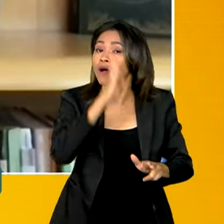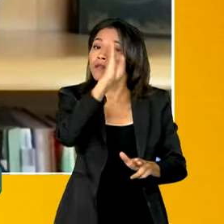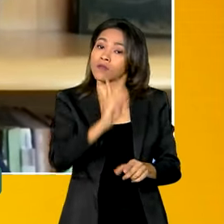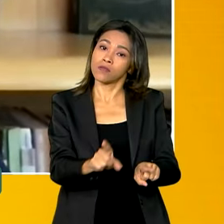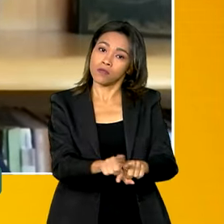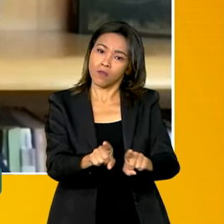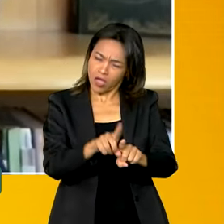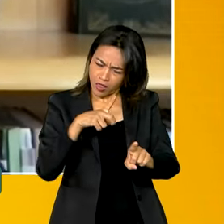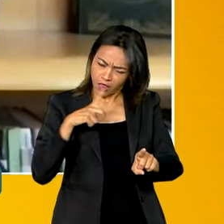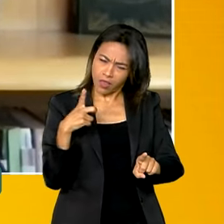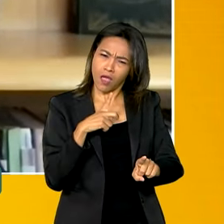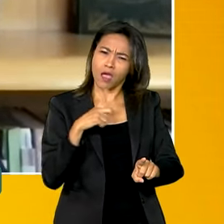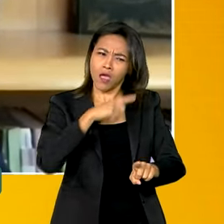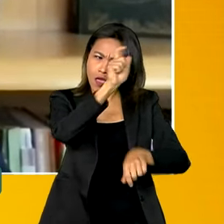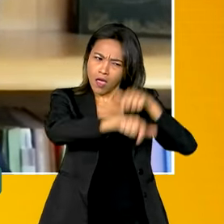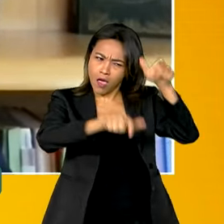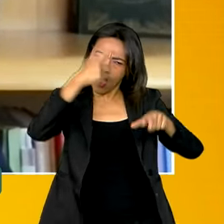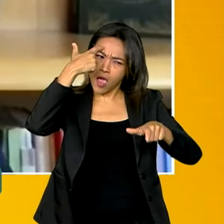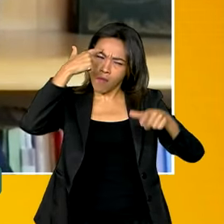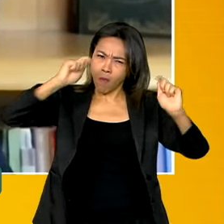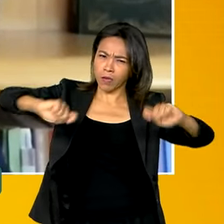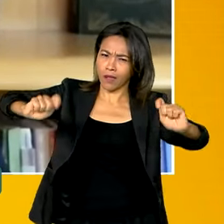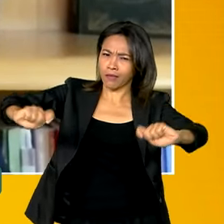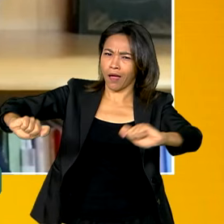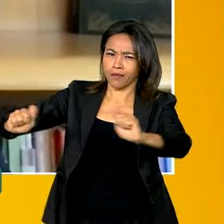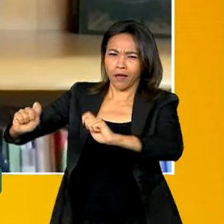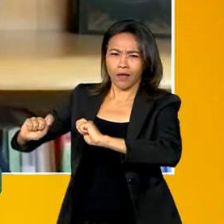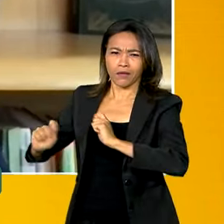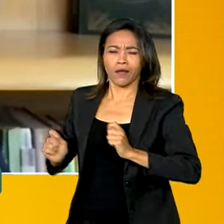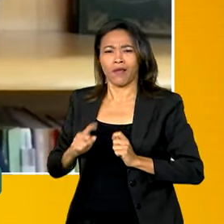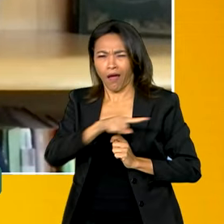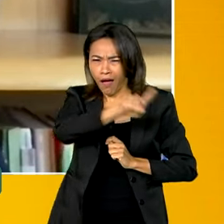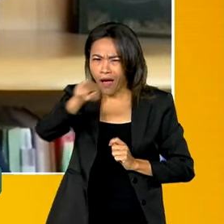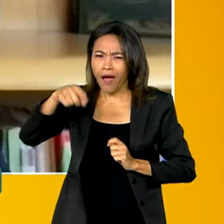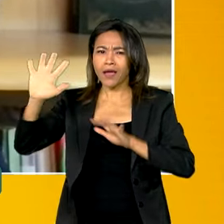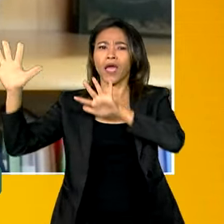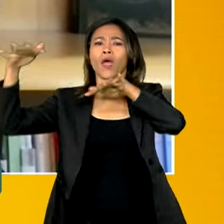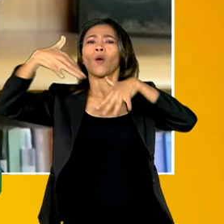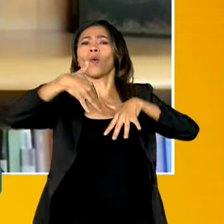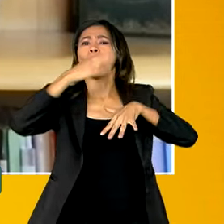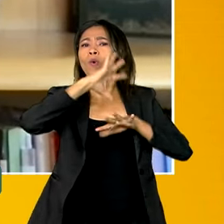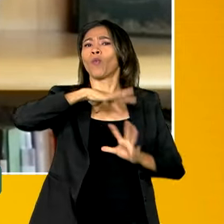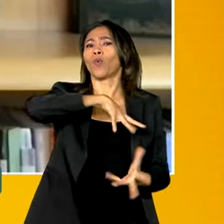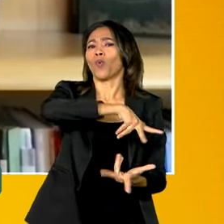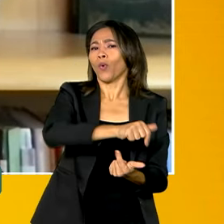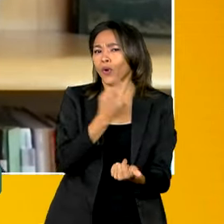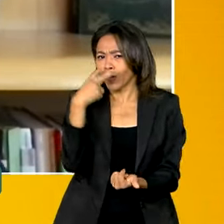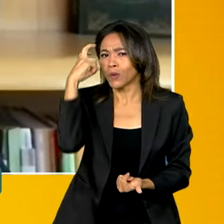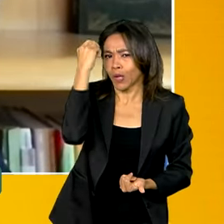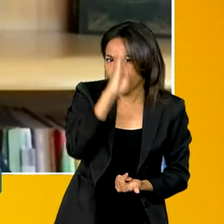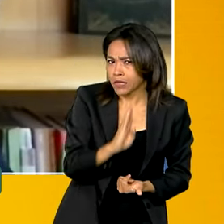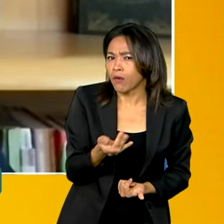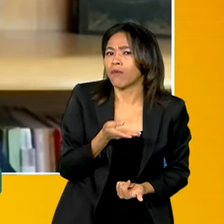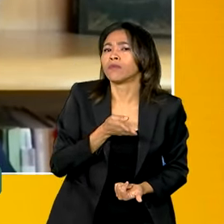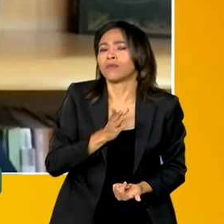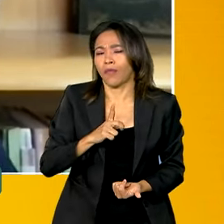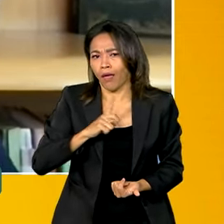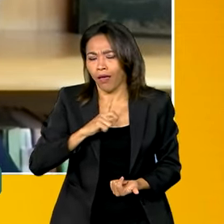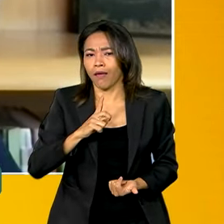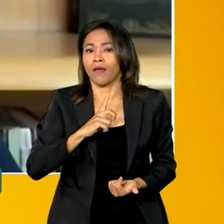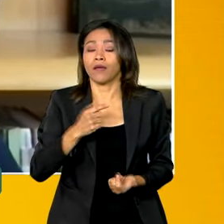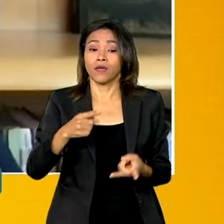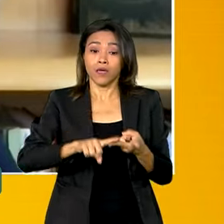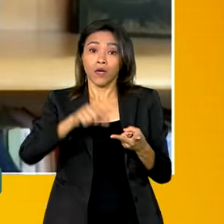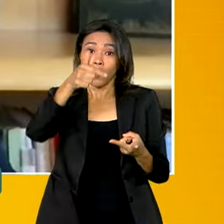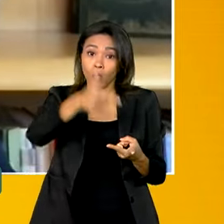porque potencial nós temos, uma diversidade, uma força cultural reconhecida no mundo inteiro, os ativos que a cultura traz em relação